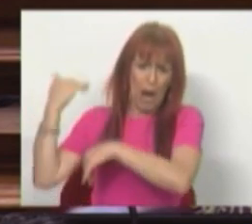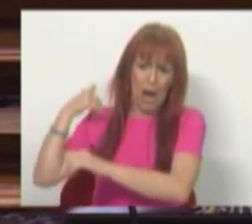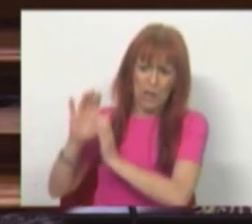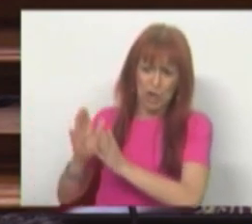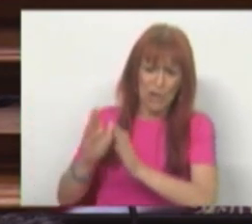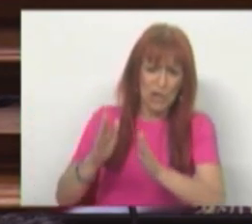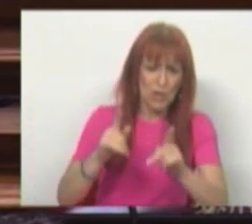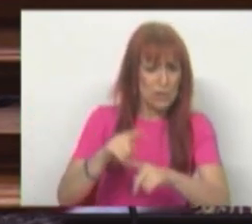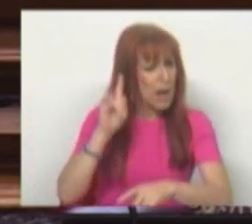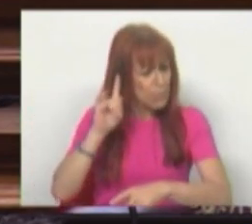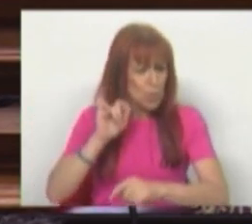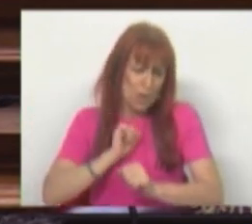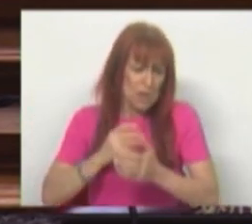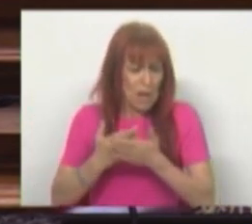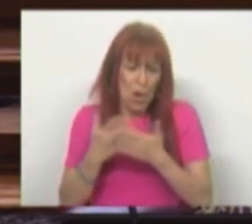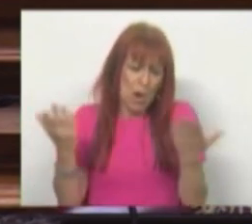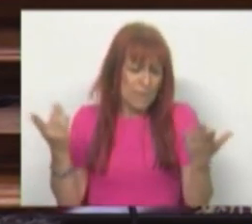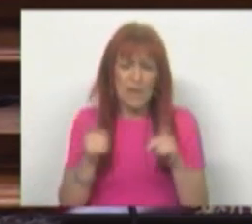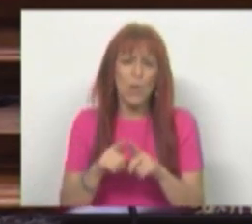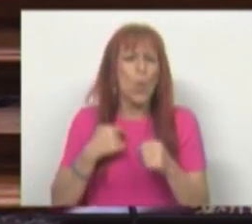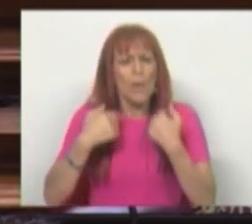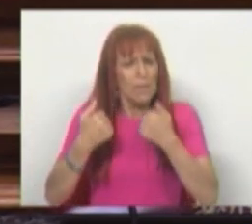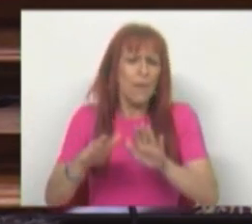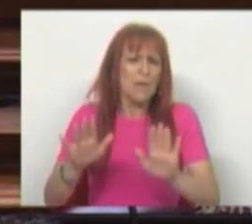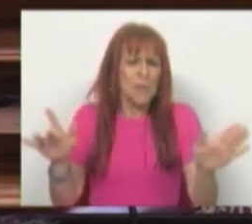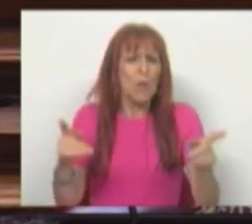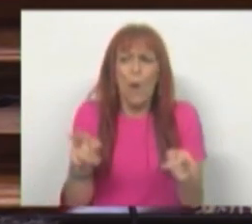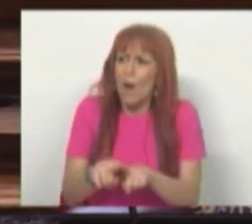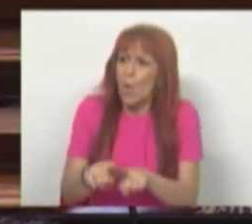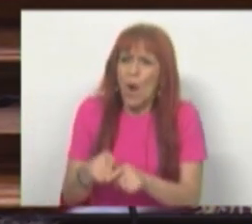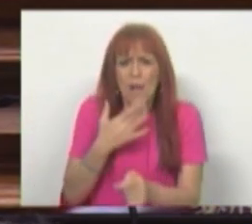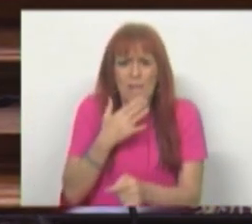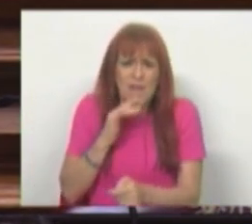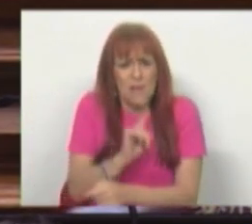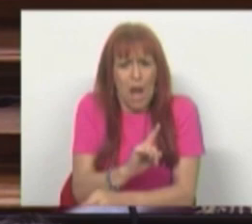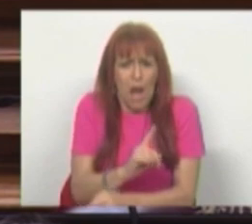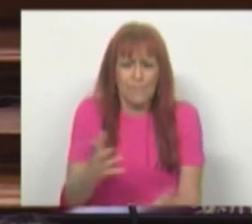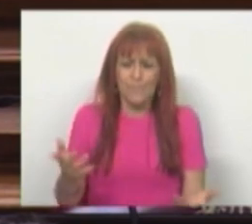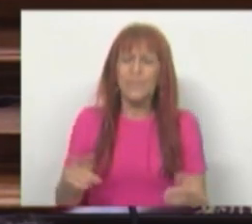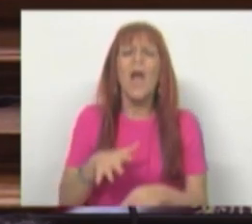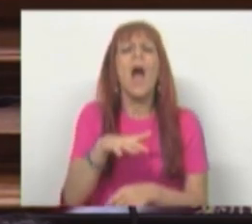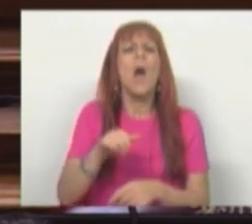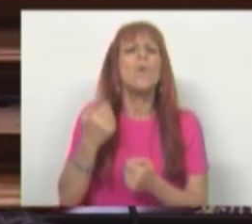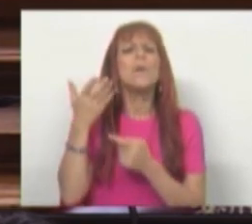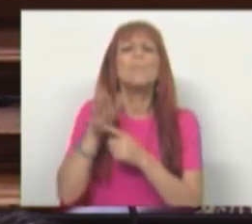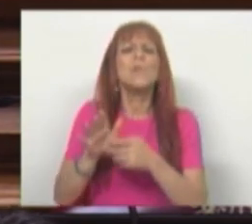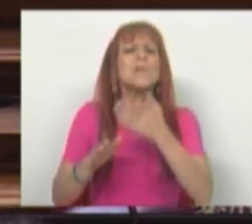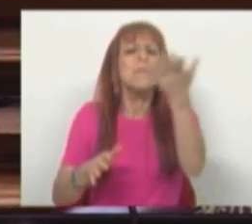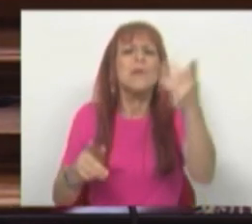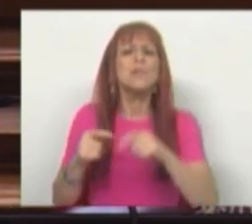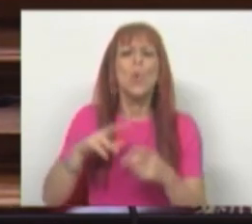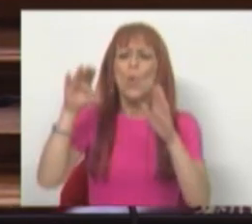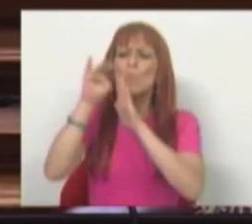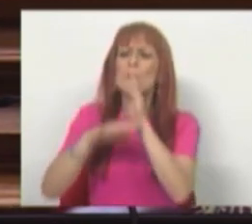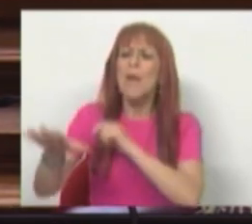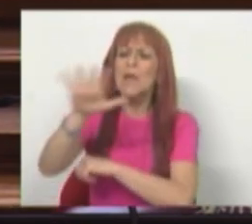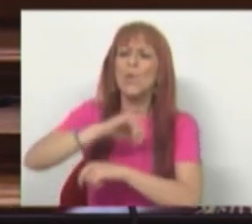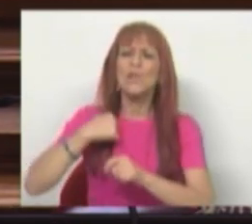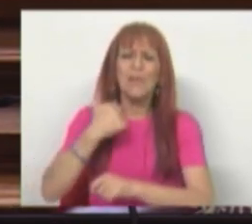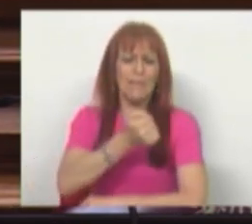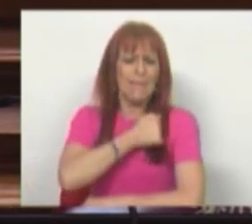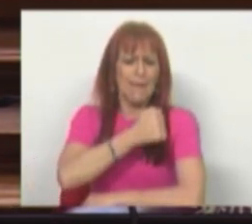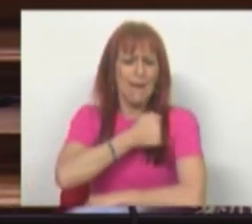É importante na nossa economia, não deixando de ser uma dependência. Onde é que está, por exemplo, um Programa Nacional de